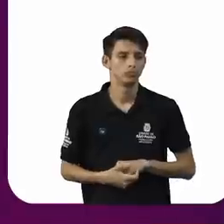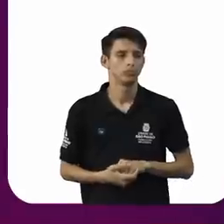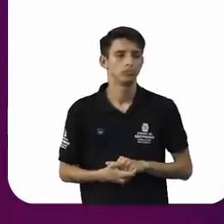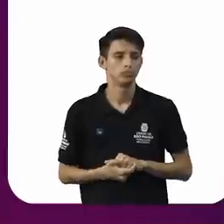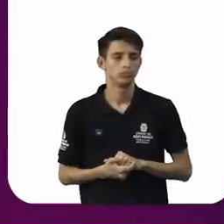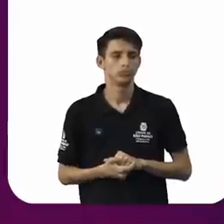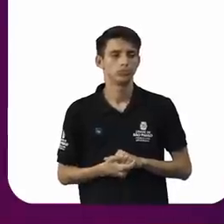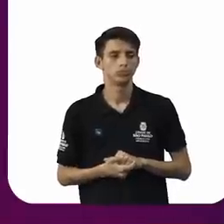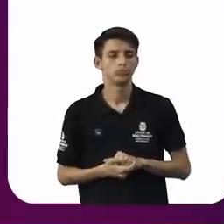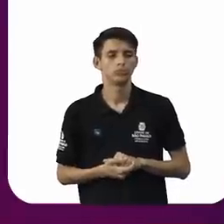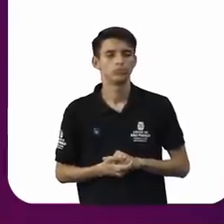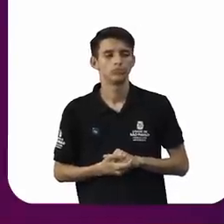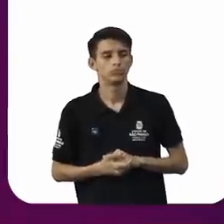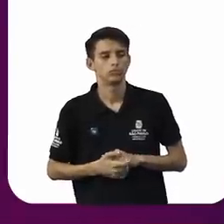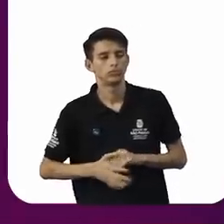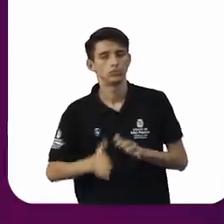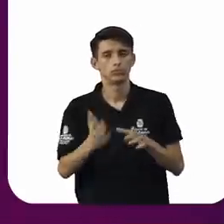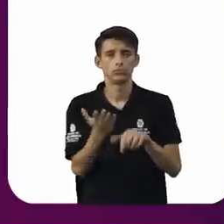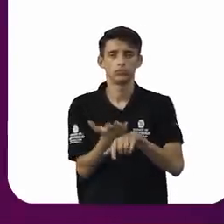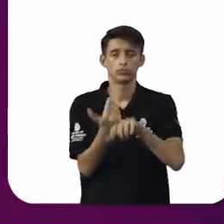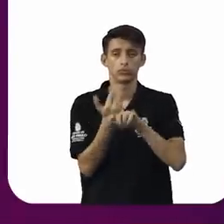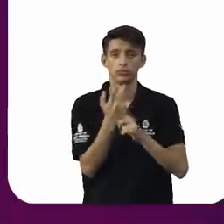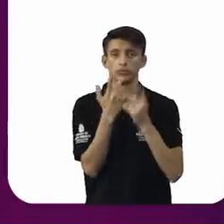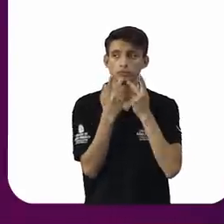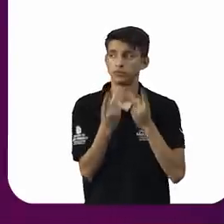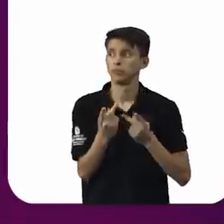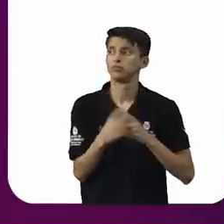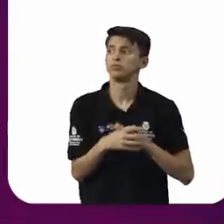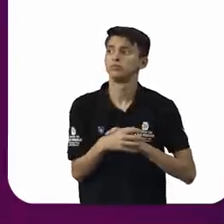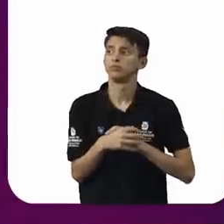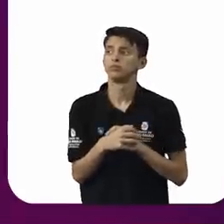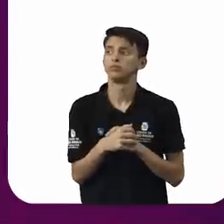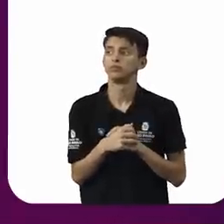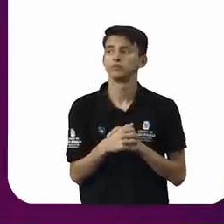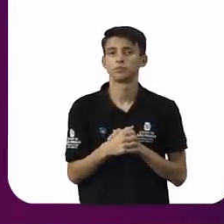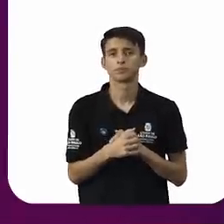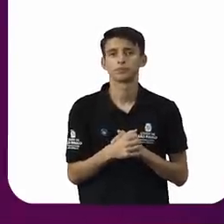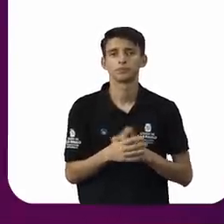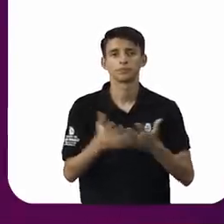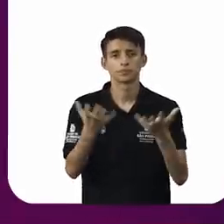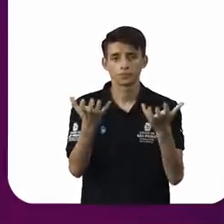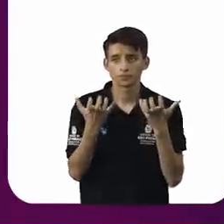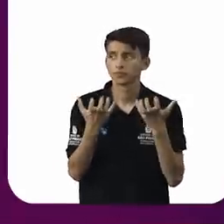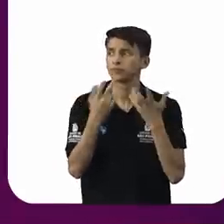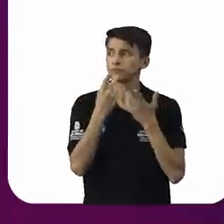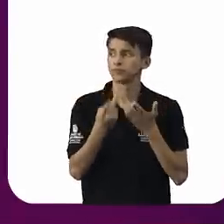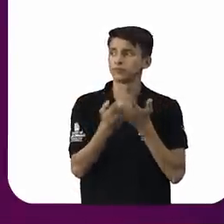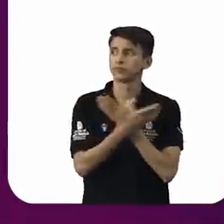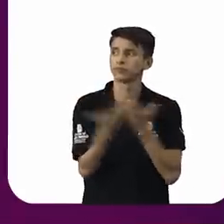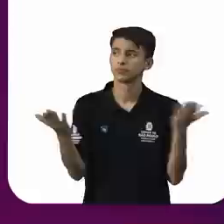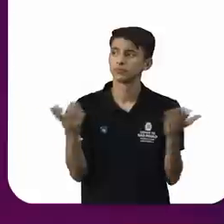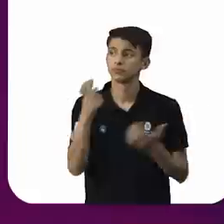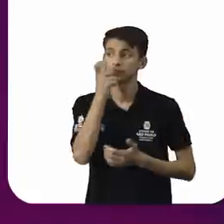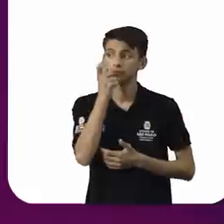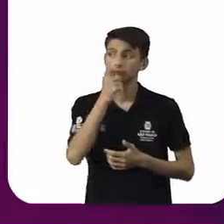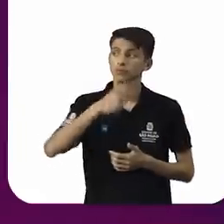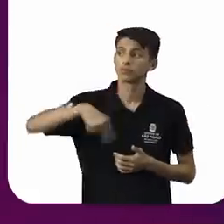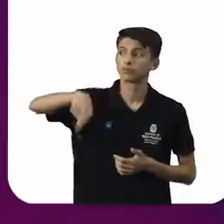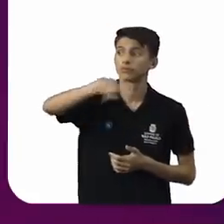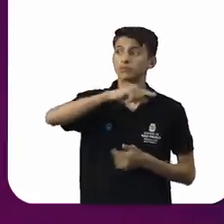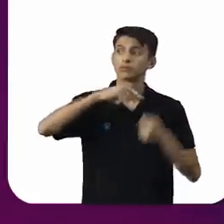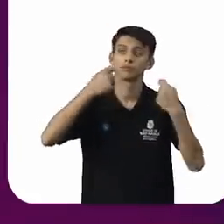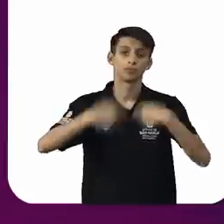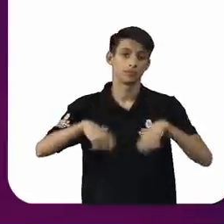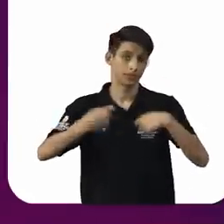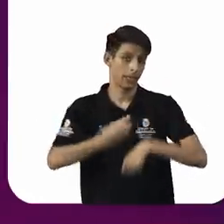Bom, e antes de continuar esse assunto importantíssimo, eu quero frisar para todos e todas que estão nos assistindo, que é necessário